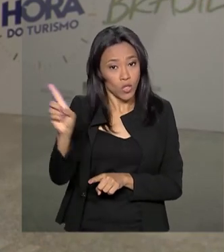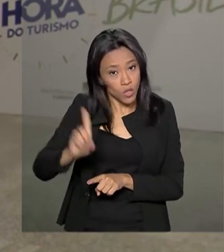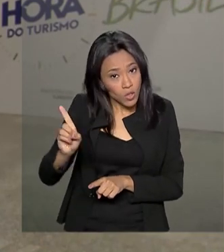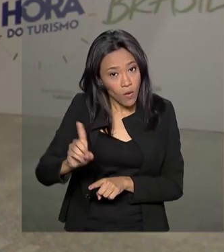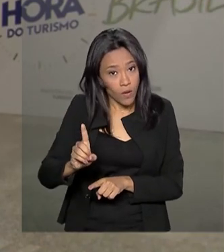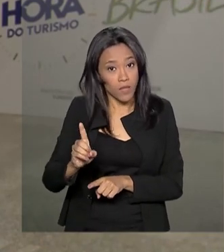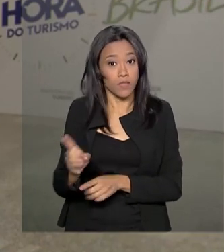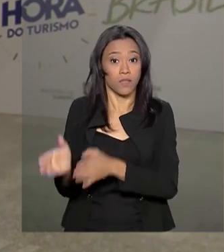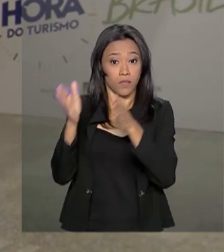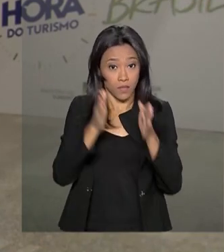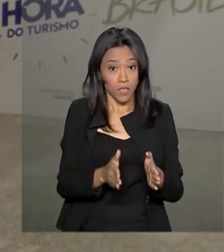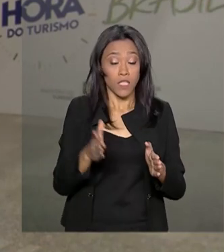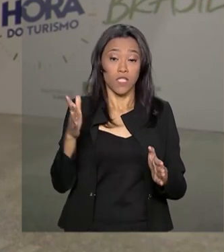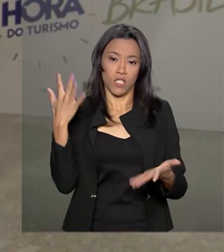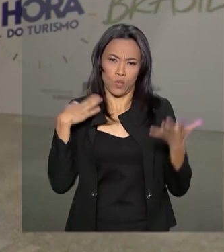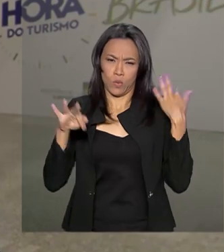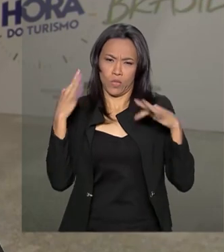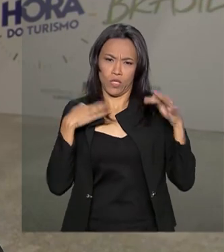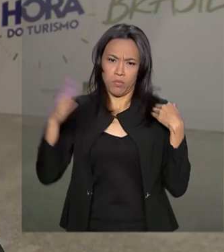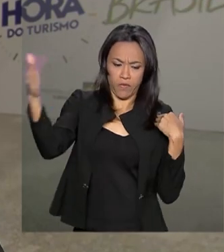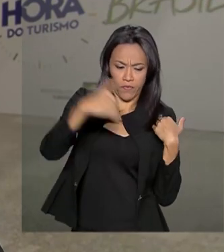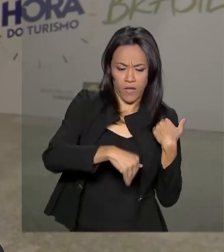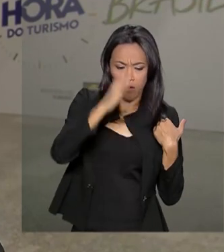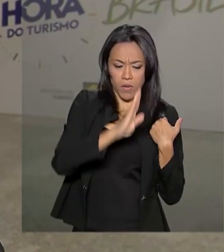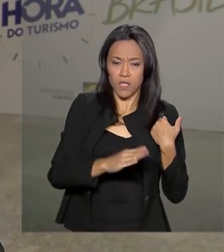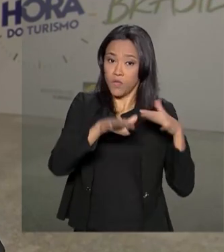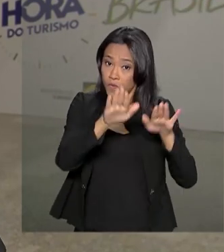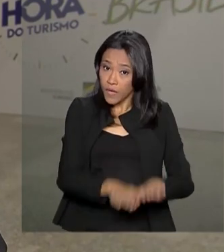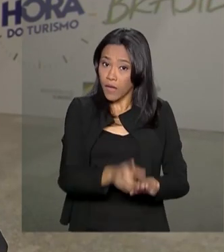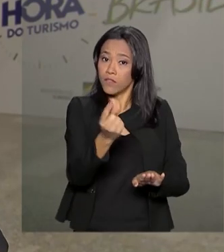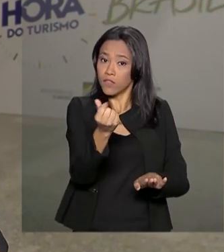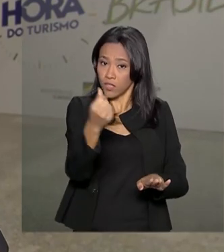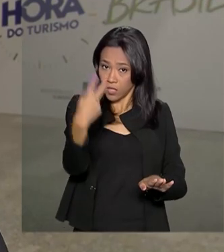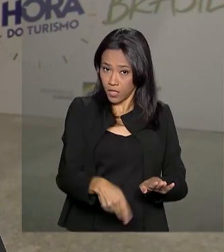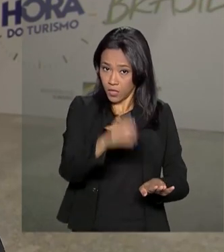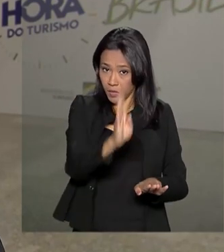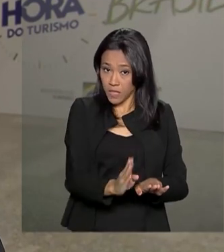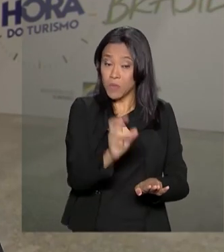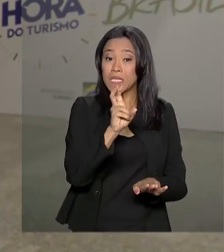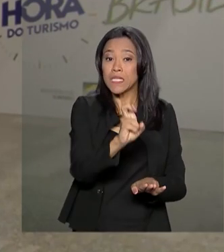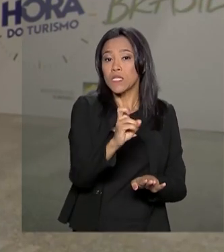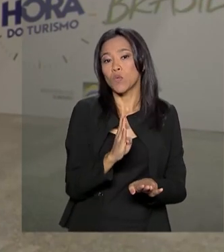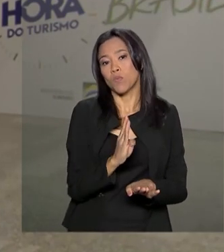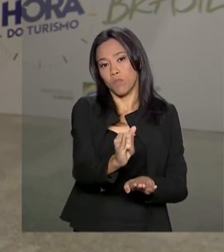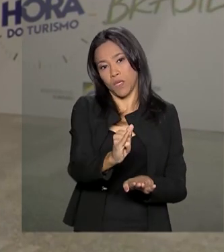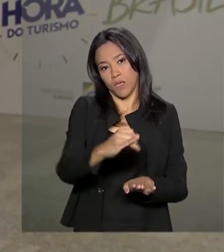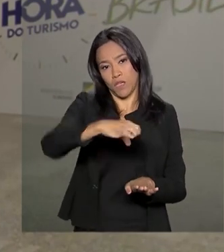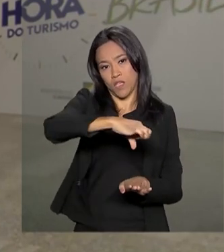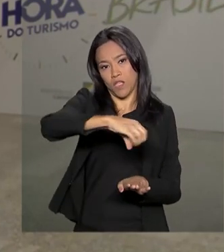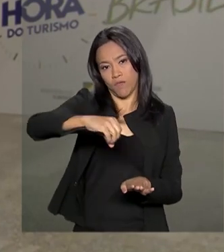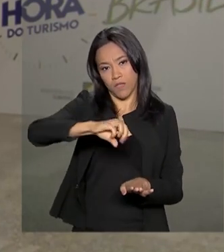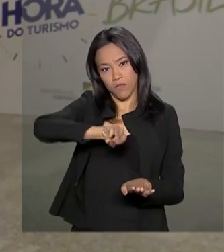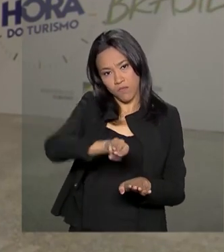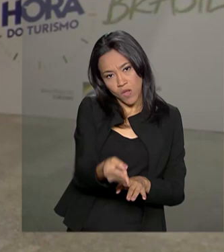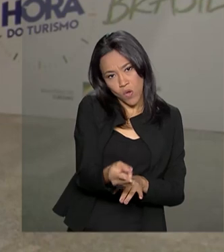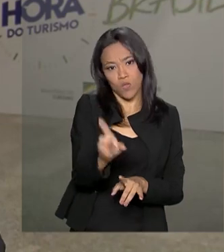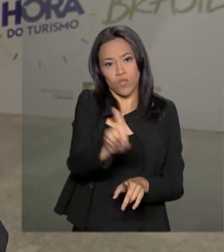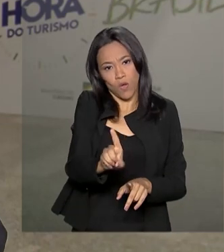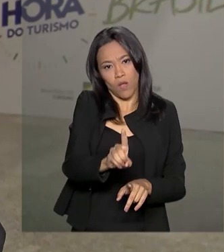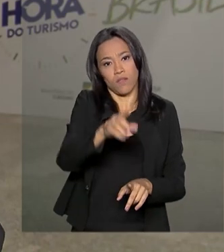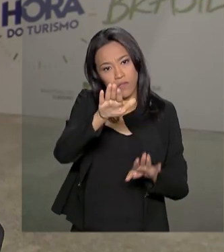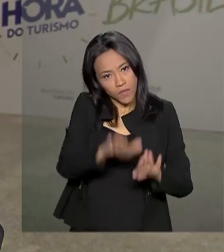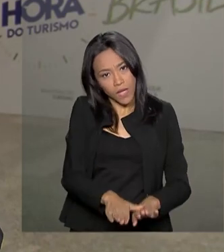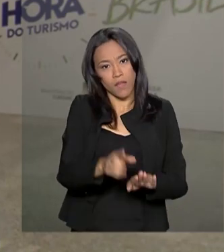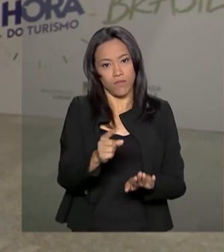os turistas estrangeiros que chegaram ao Brasil deixaram na nossa economia 5 bilhões e 900 milhões de dólares, ou seja,